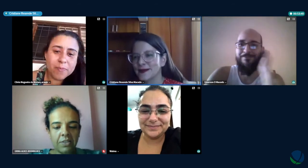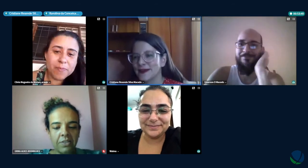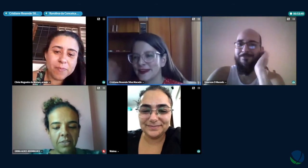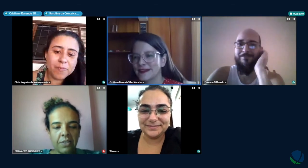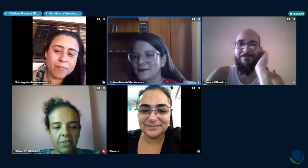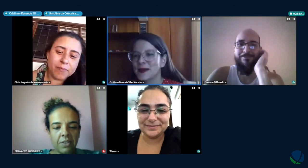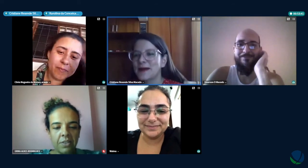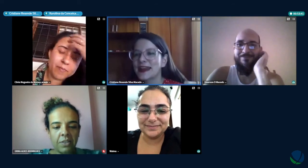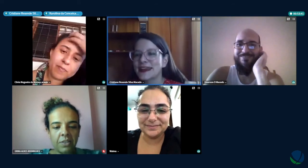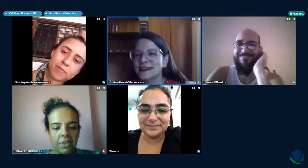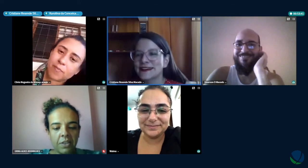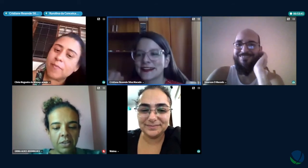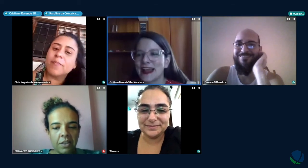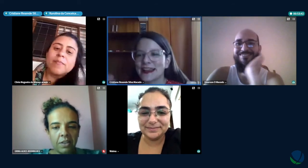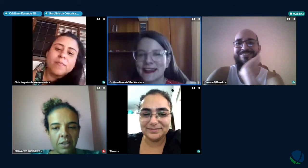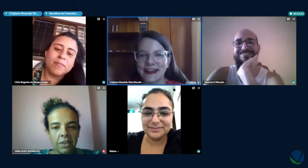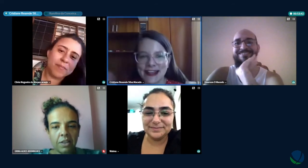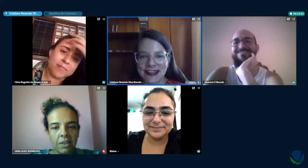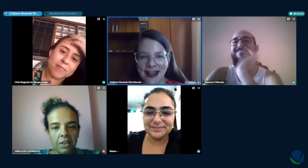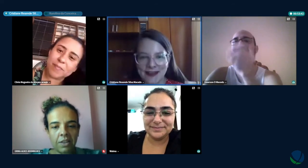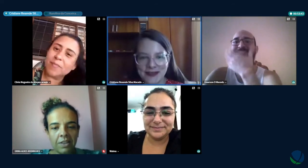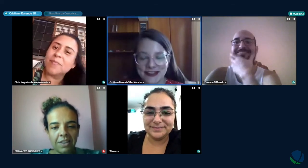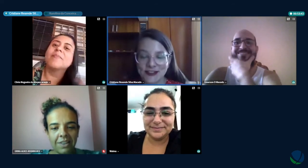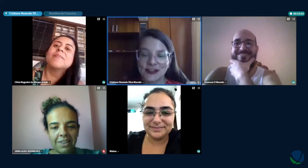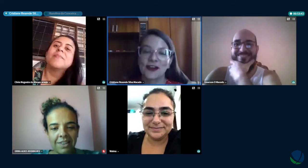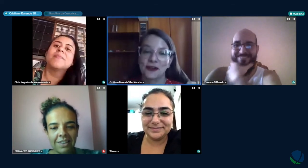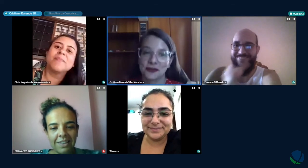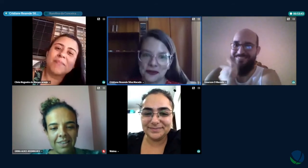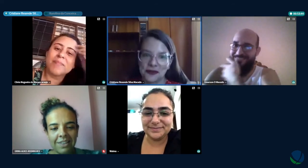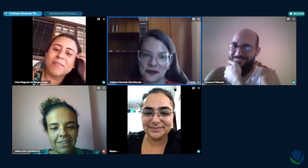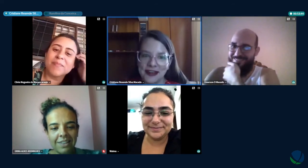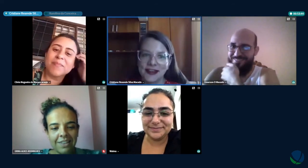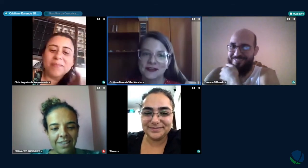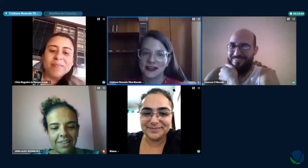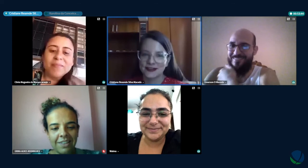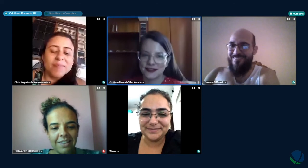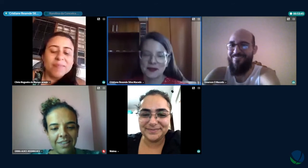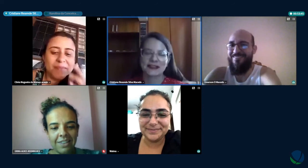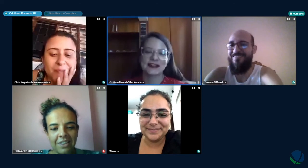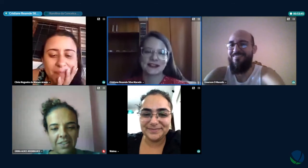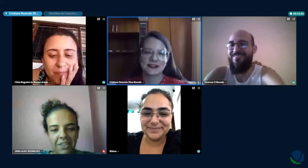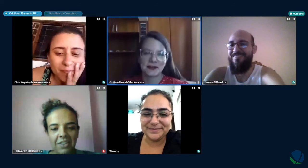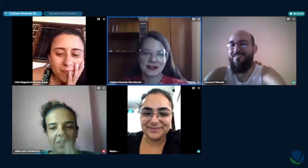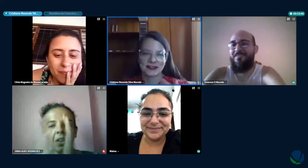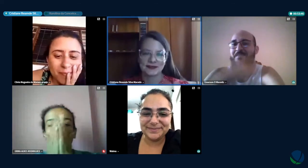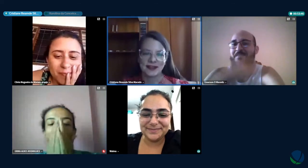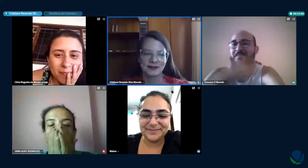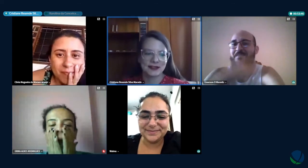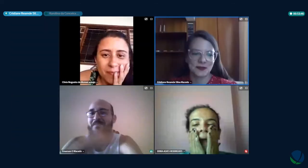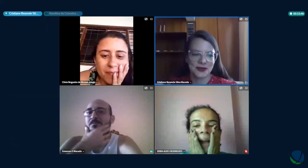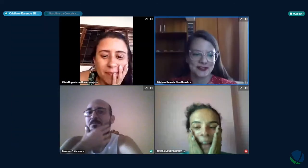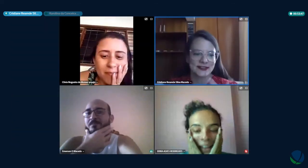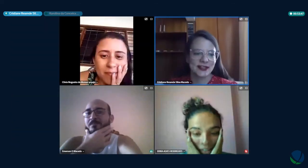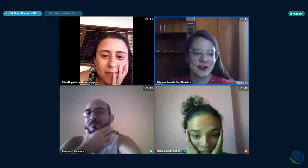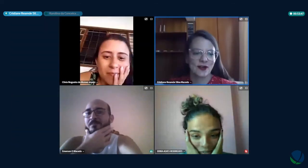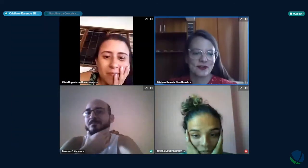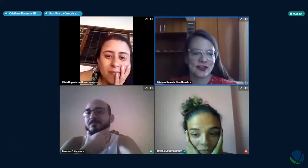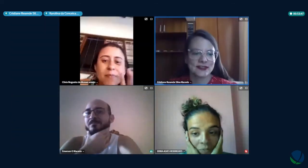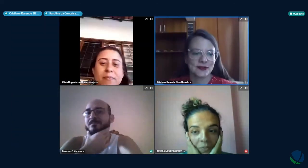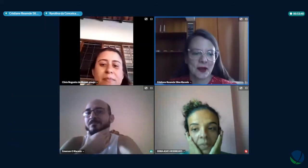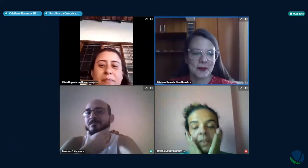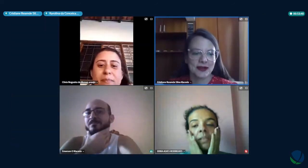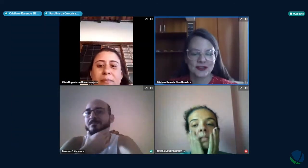tá mais calma Cris ali na sala me assistindo agora eu estou no início da apresentação coração tava depois